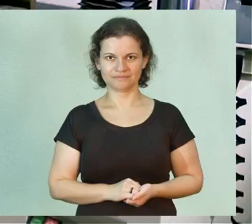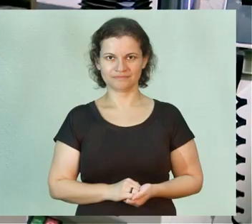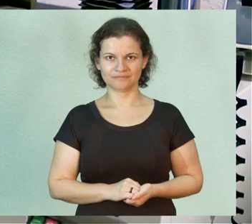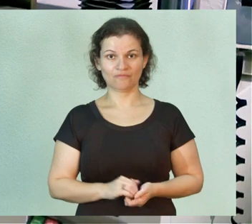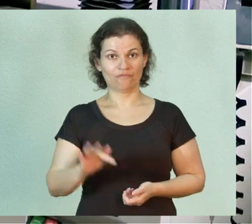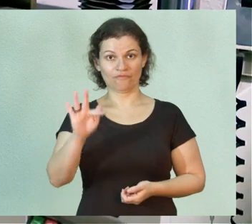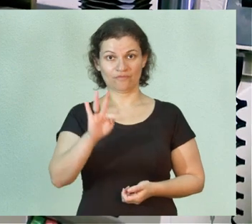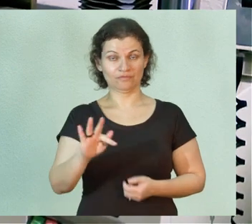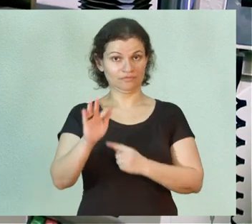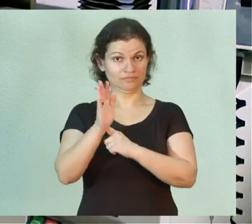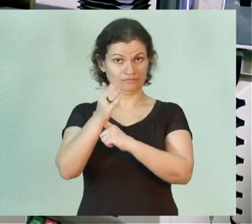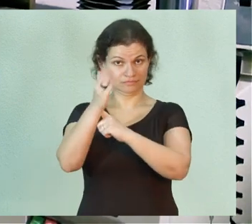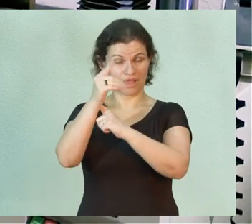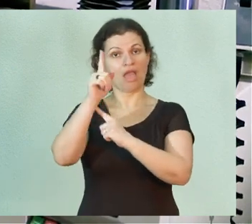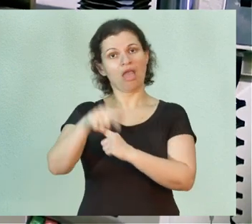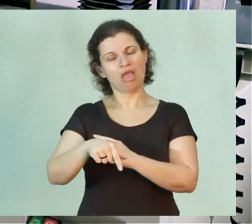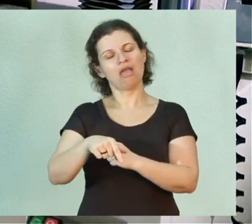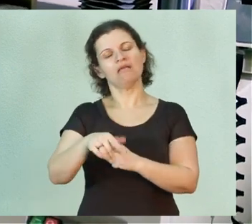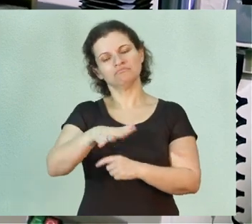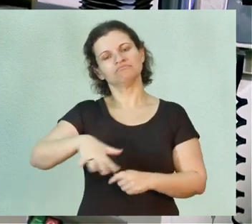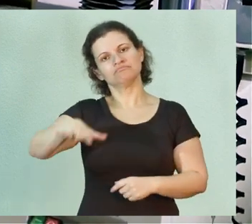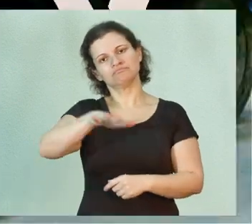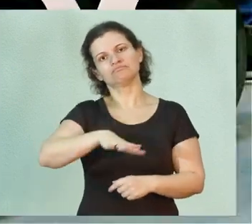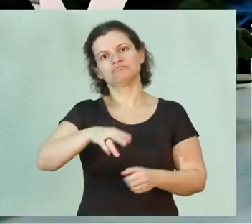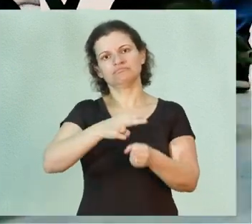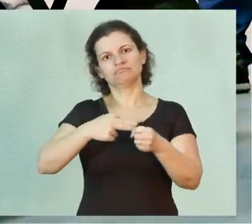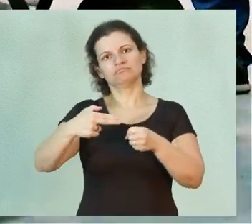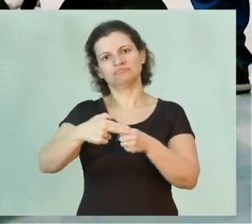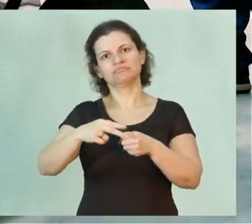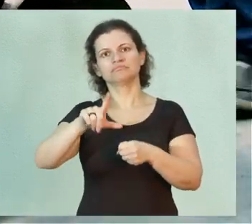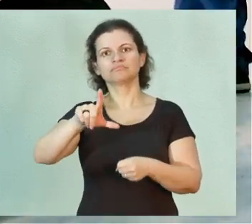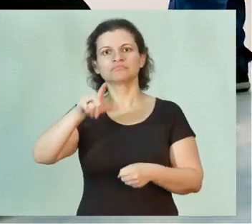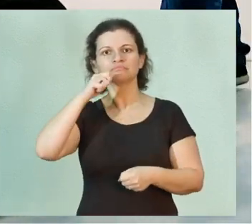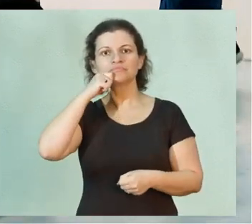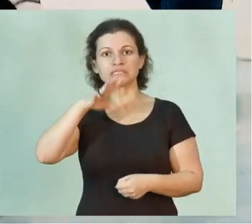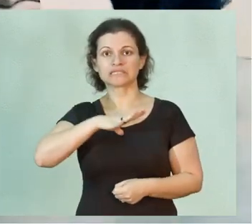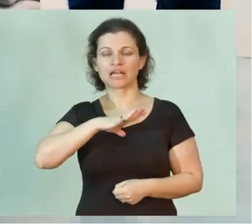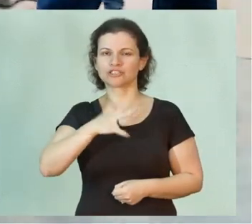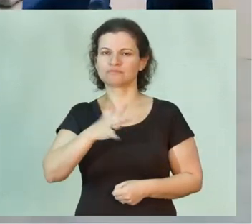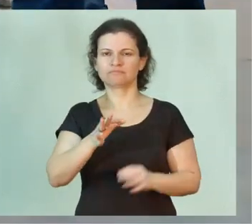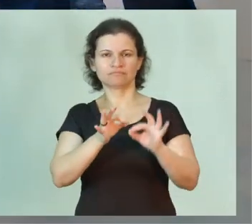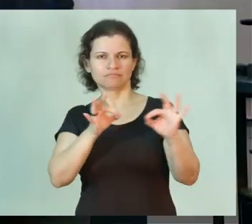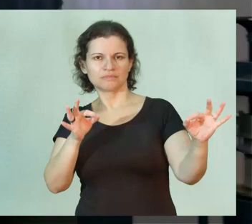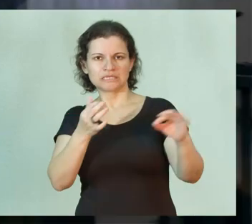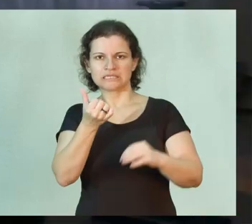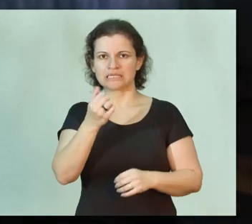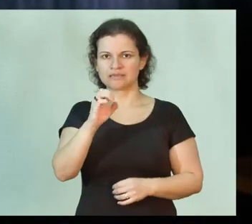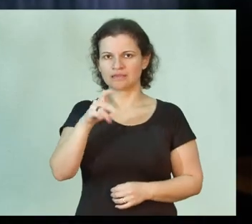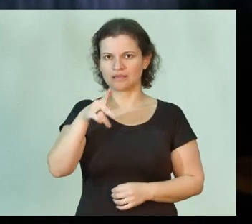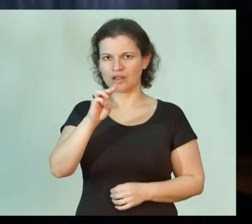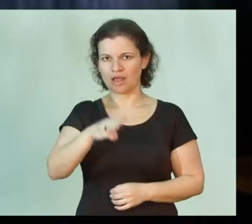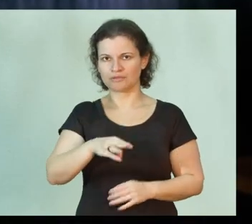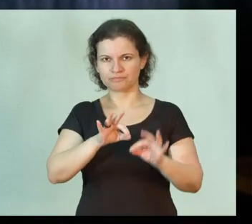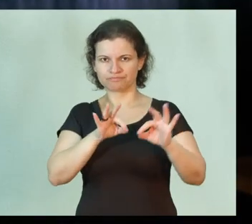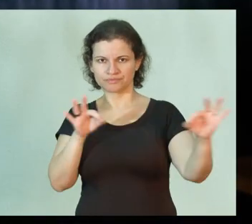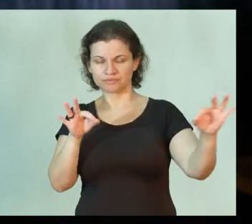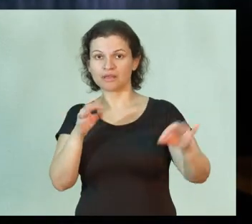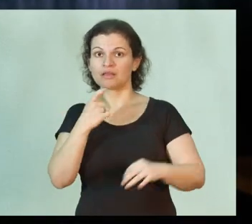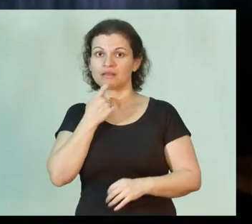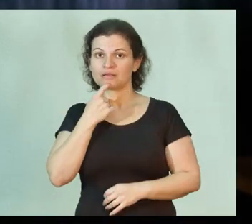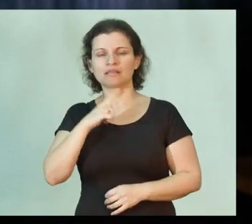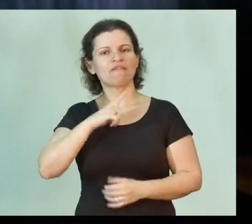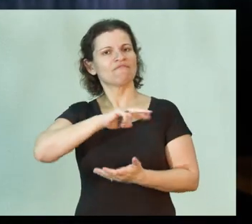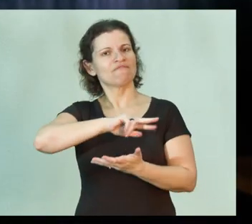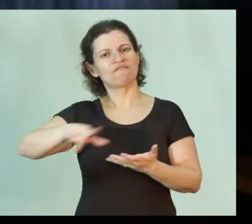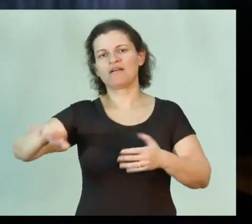A FT é uma unidade da Unicamp que fica em Limeira, aproximadamente 60 quilômetros de Campinas, e ela tem